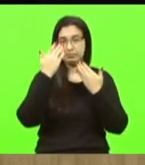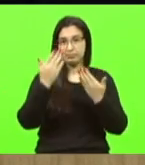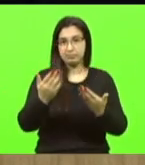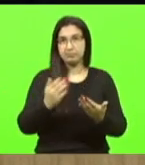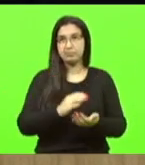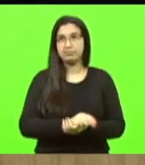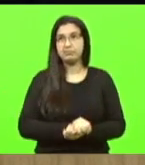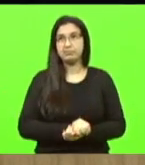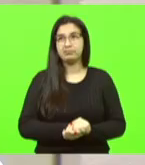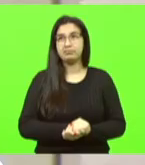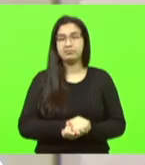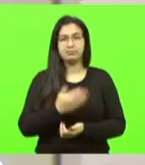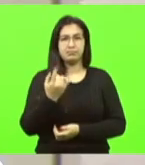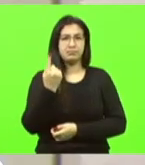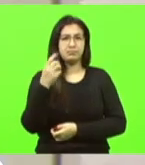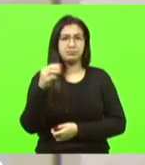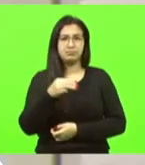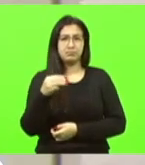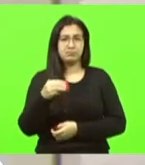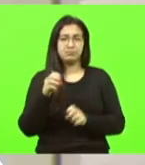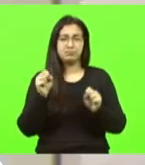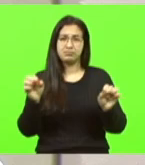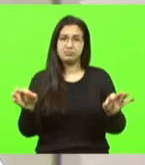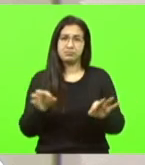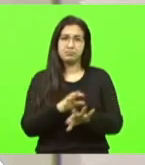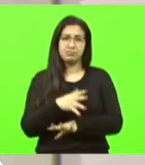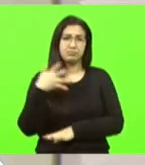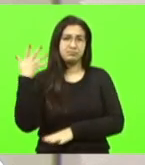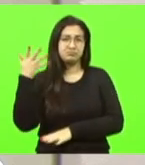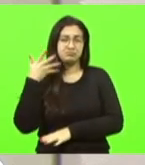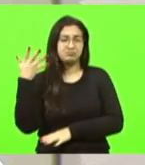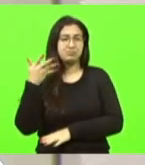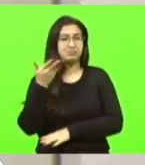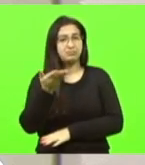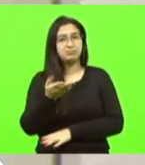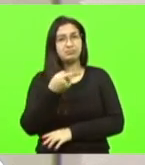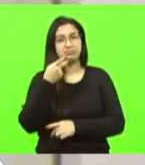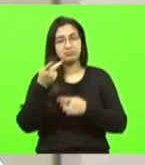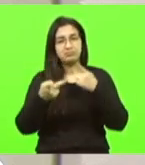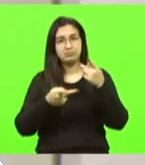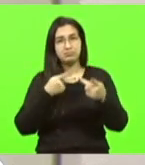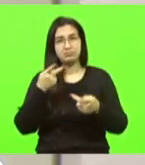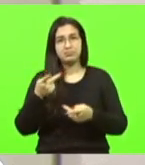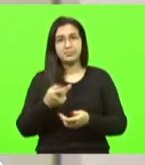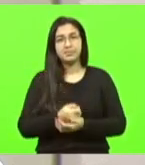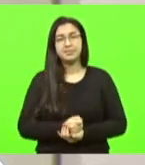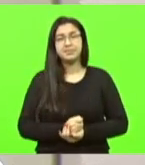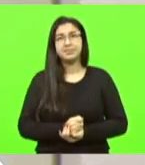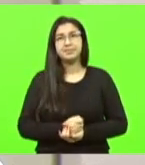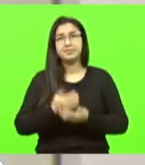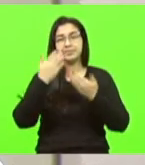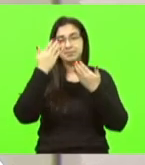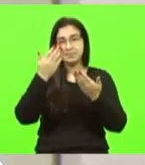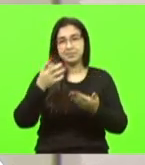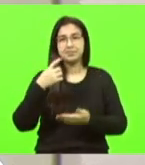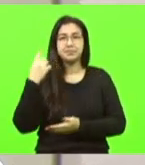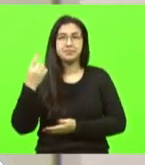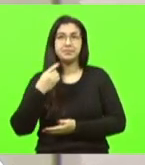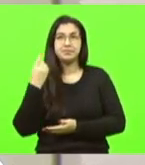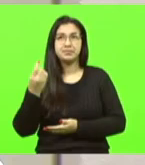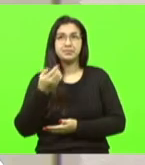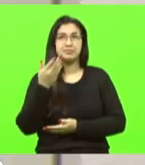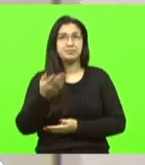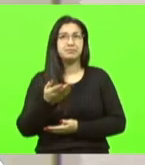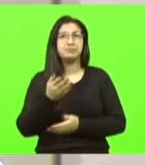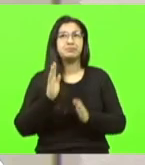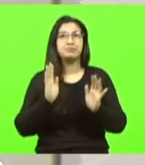um minutinho dois para concluir a sua a sua fala obrigado obrigado deputado como o senhor falou